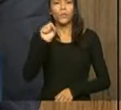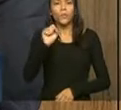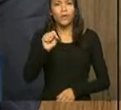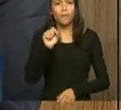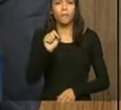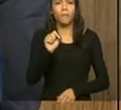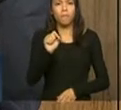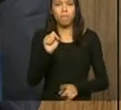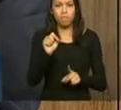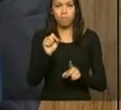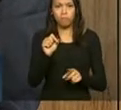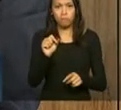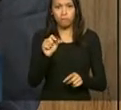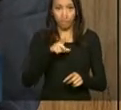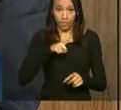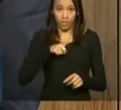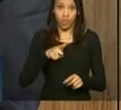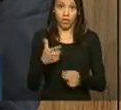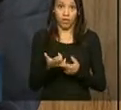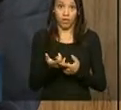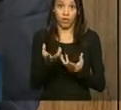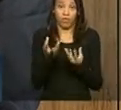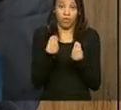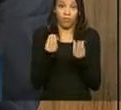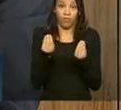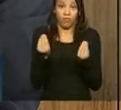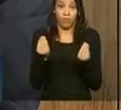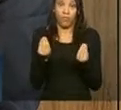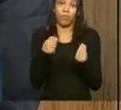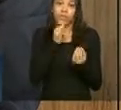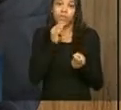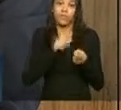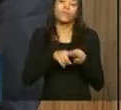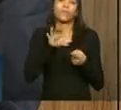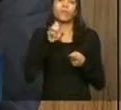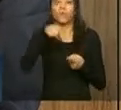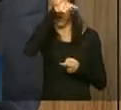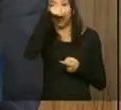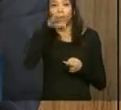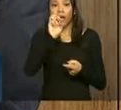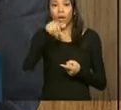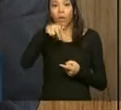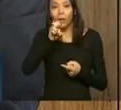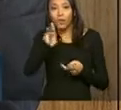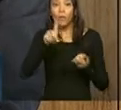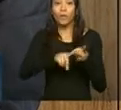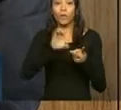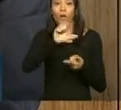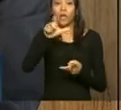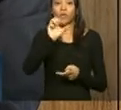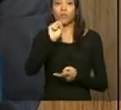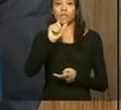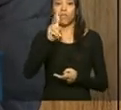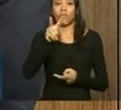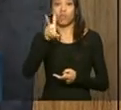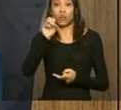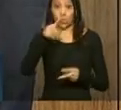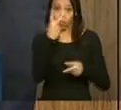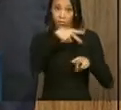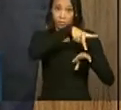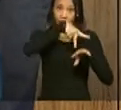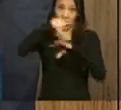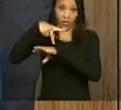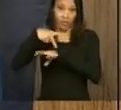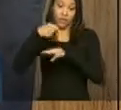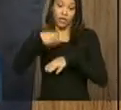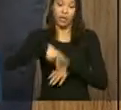têm um contingente grande, imigrante do exterior, com Equador, El Salvador e outros. No caso do Brasil, isso é um fluxo importante, mas, obviamente,